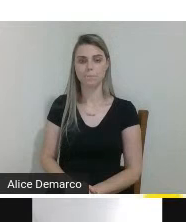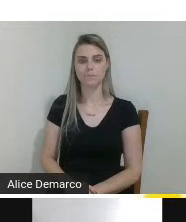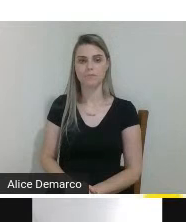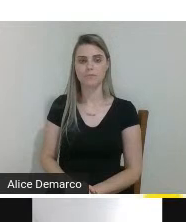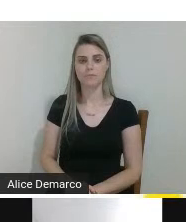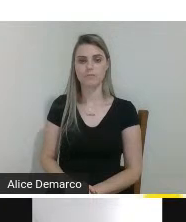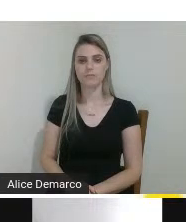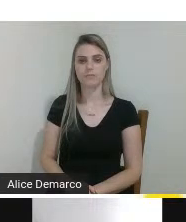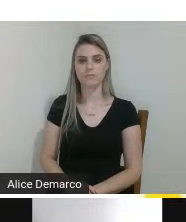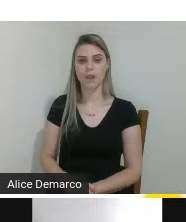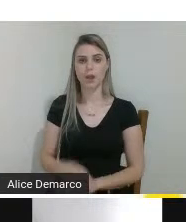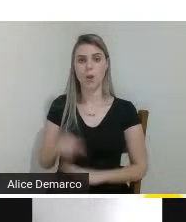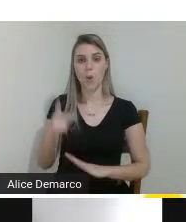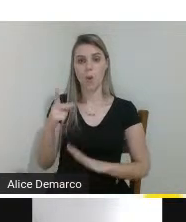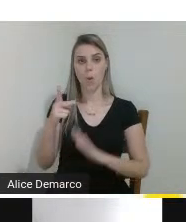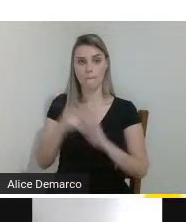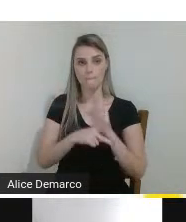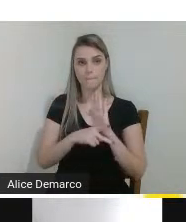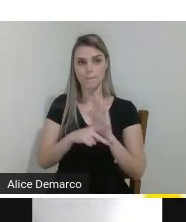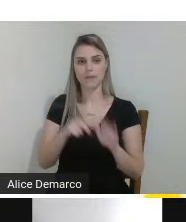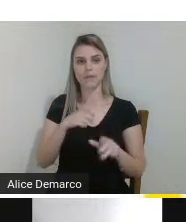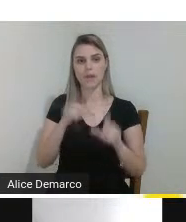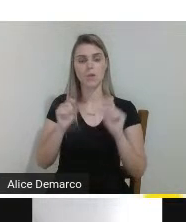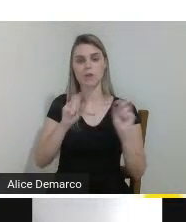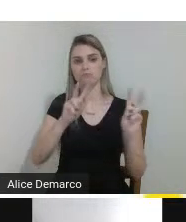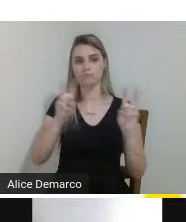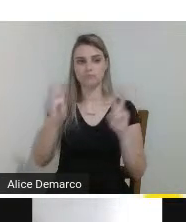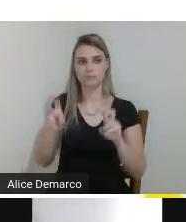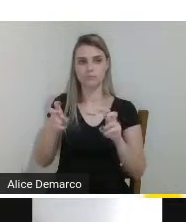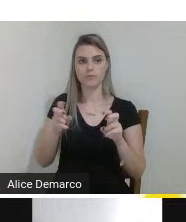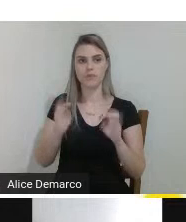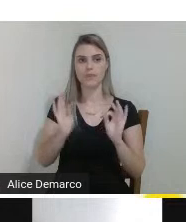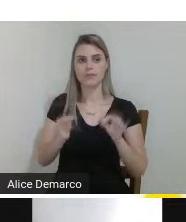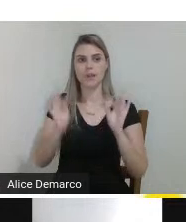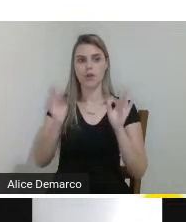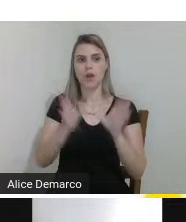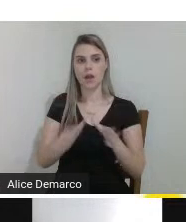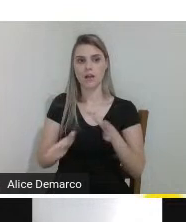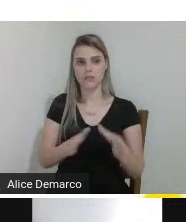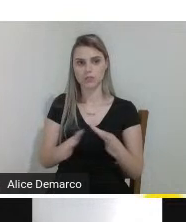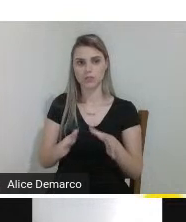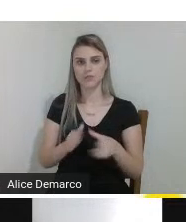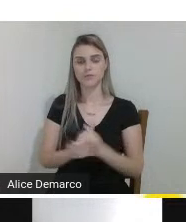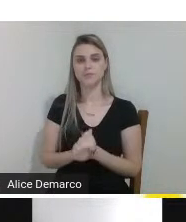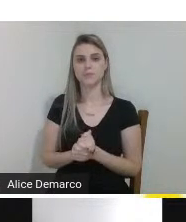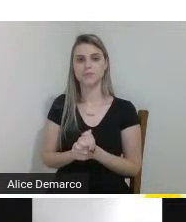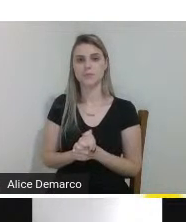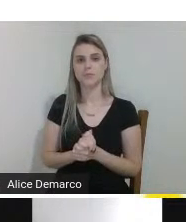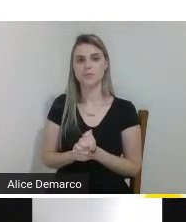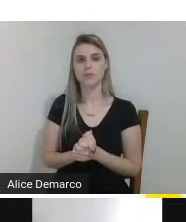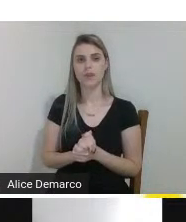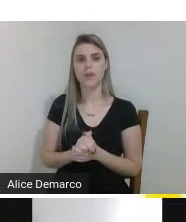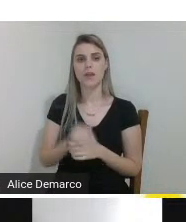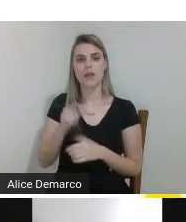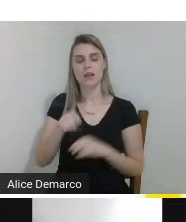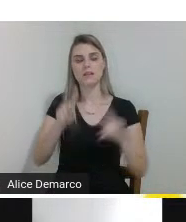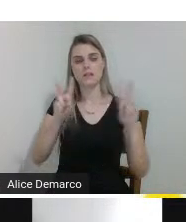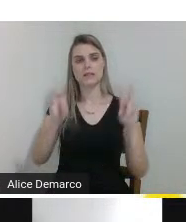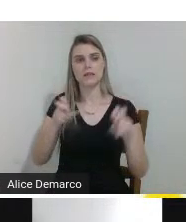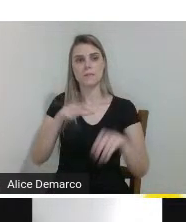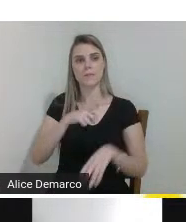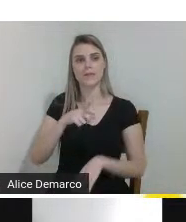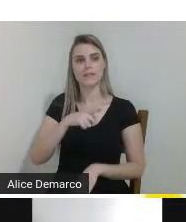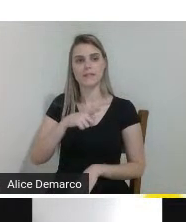o projeto ele tem como tema tecnologia assistiva dentro desse tema foi determinado a